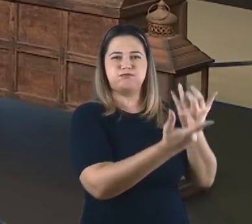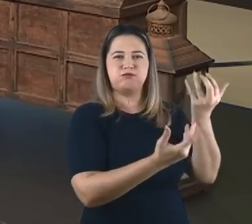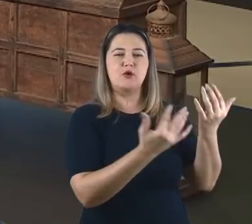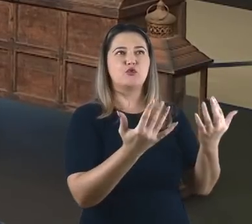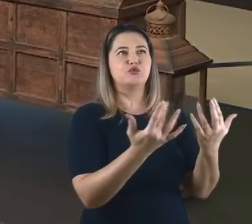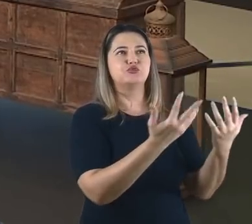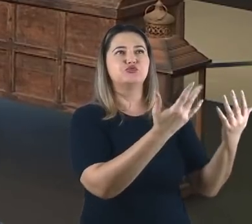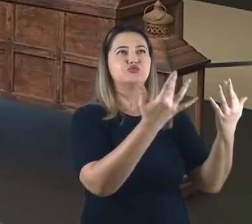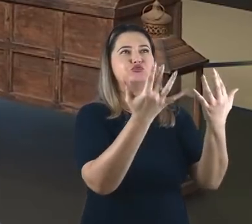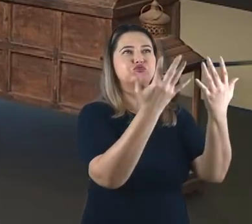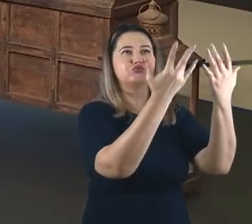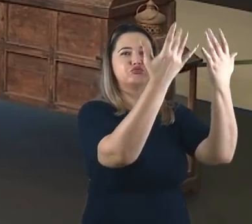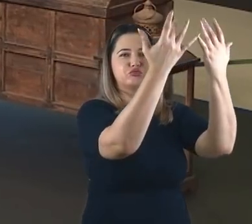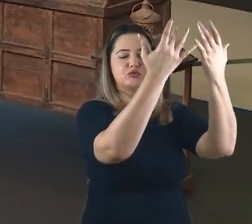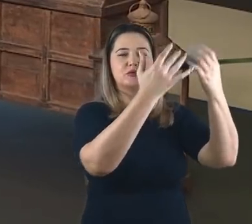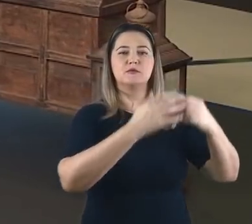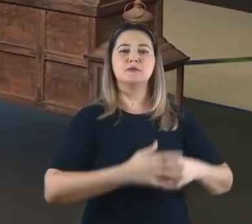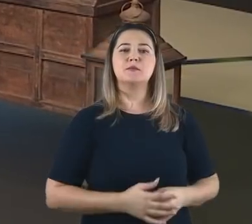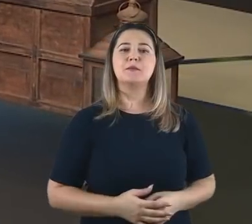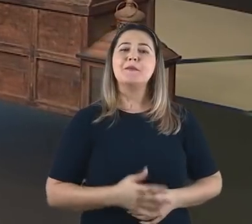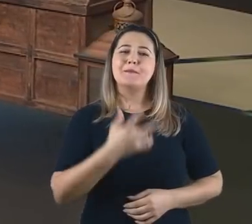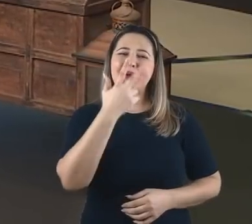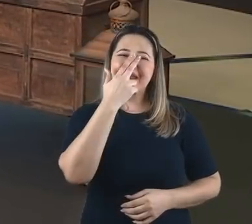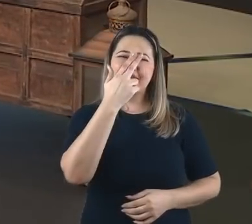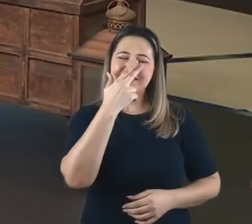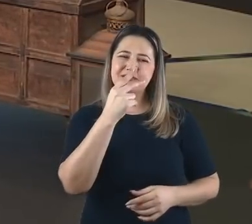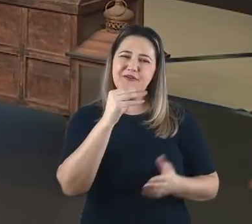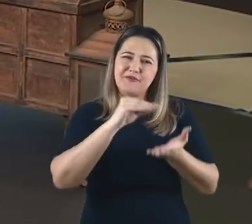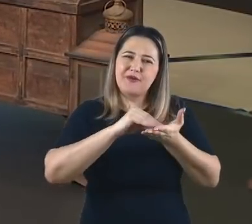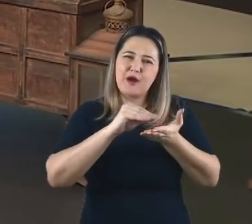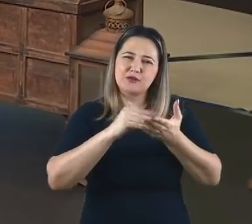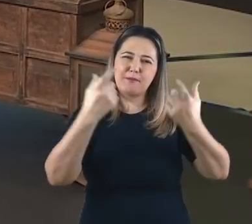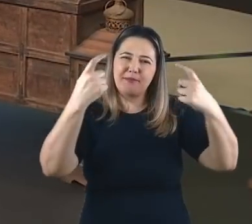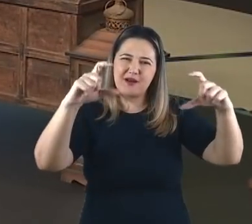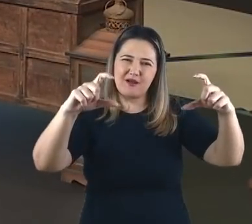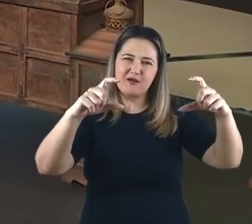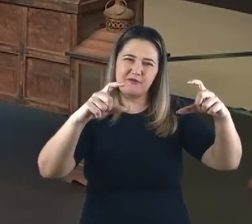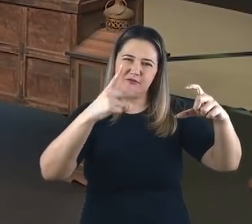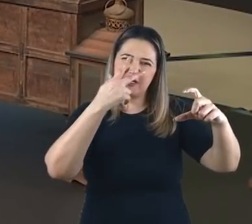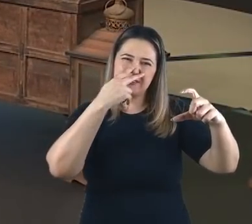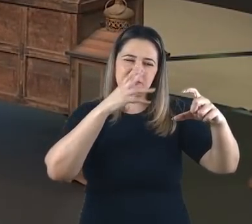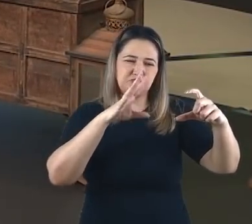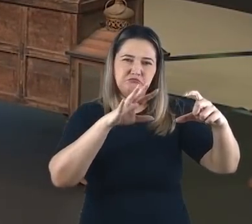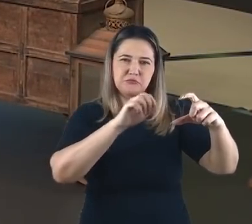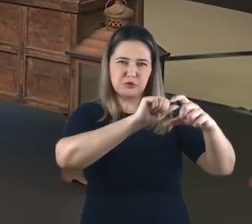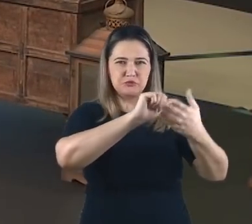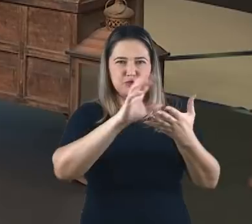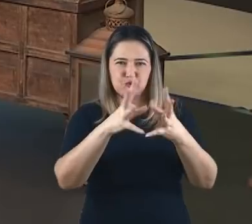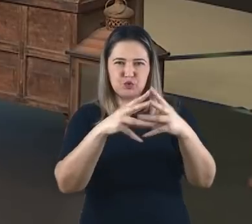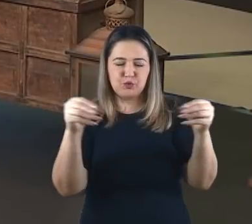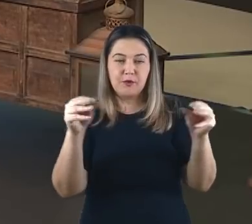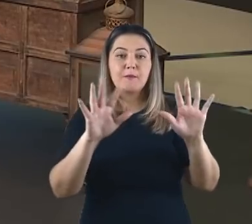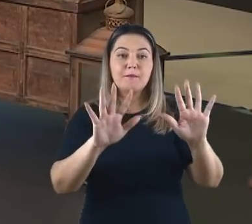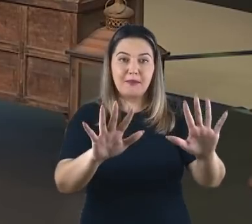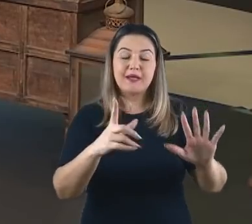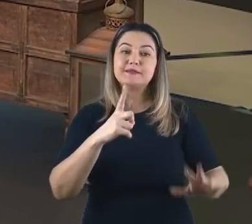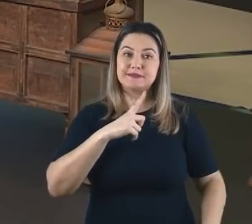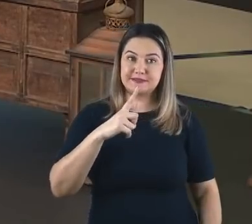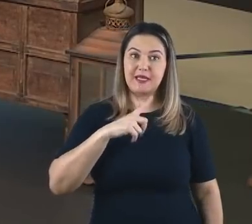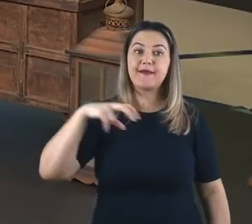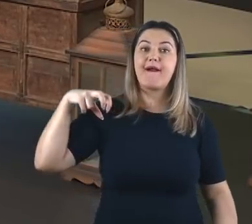Apesar da lacuna no texto parece claro que havia sim na Babilônia a punição por fogo prevista em lei